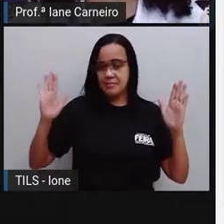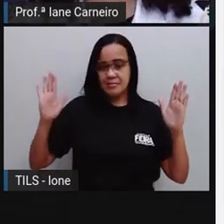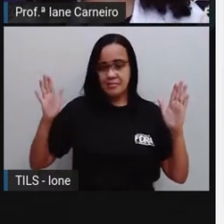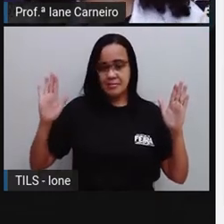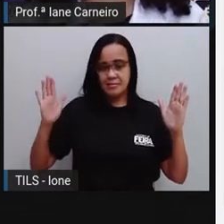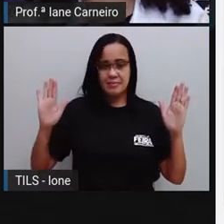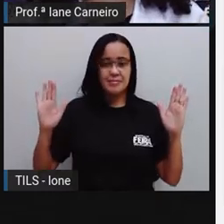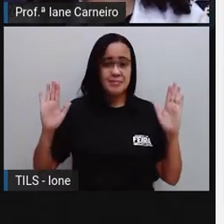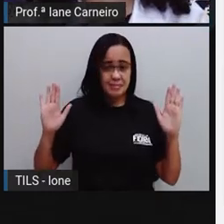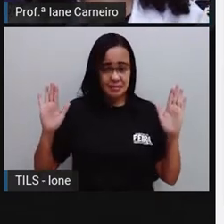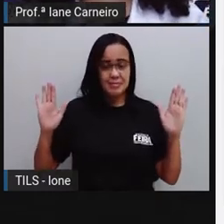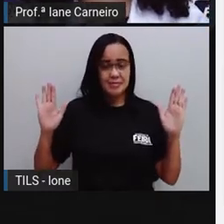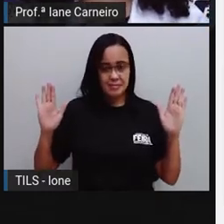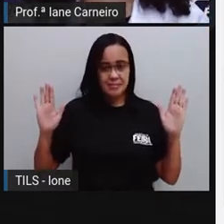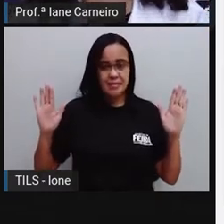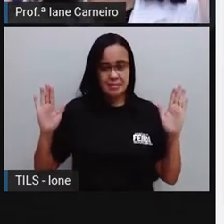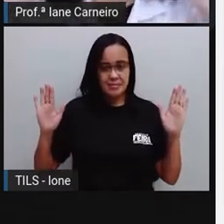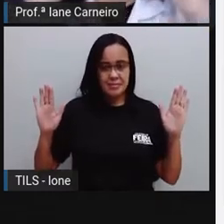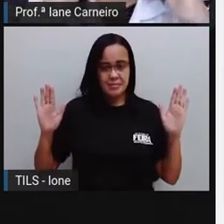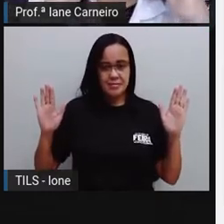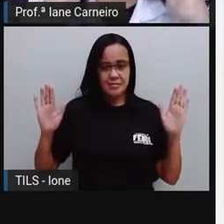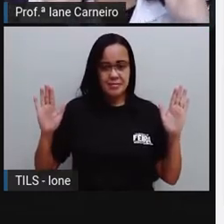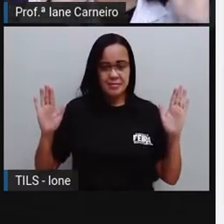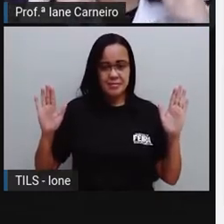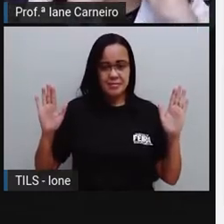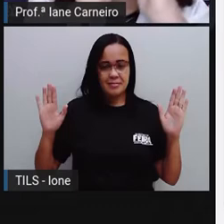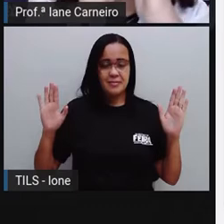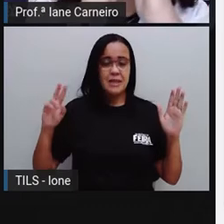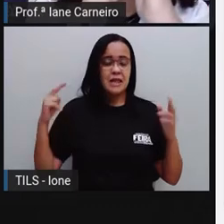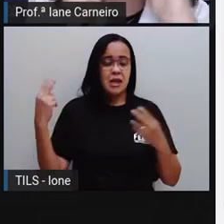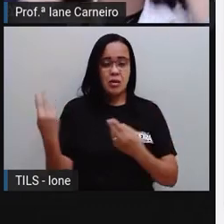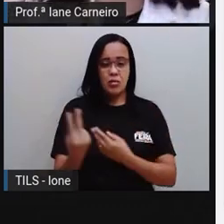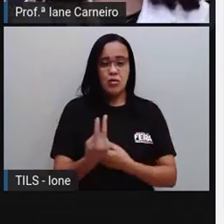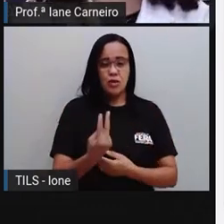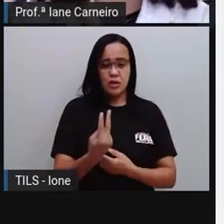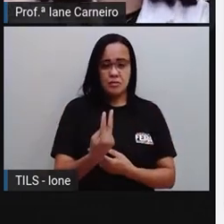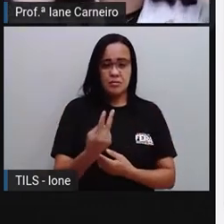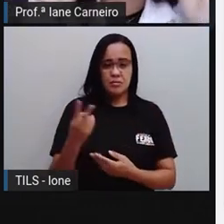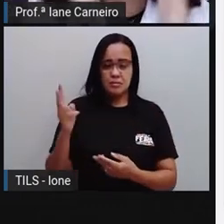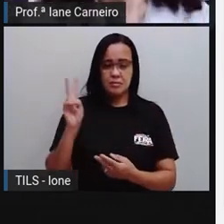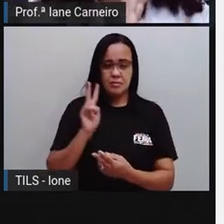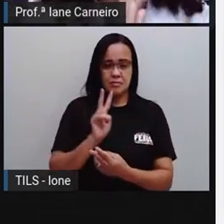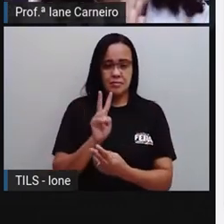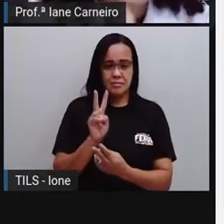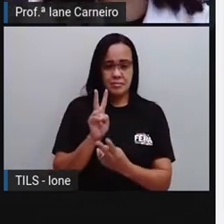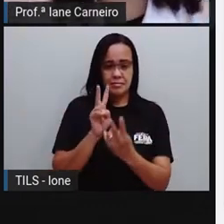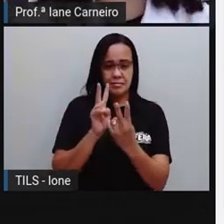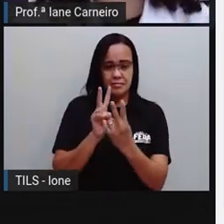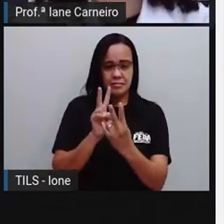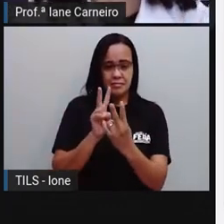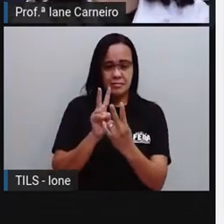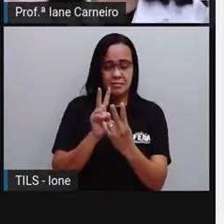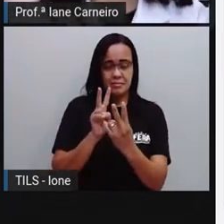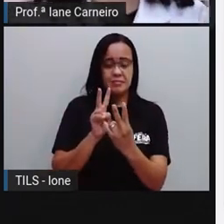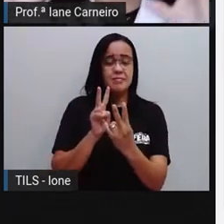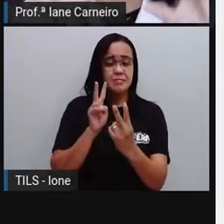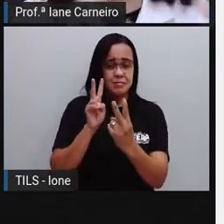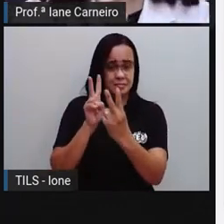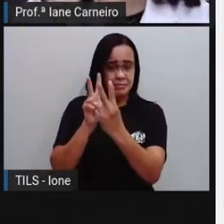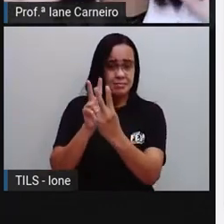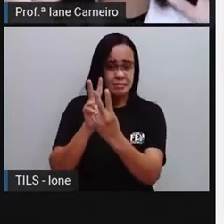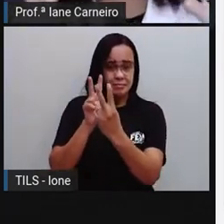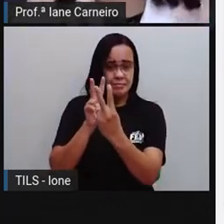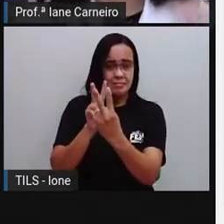Pronto. Então, essa é a visão, ó, que a gente está tendo. Porque nós estamos, ó, em lados opostos, né? A gente está se olhando,